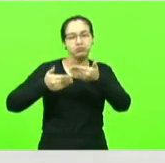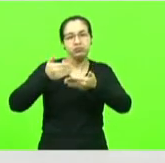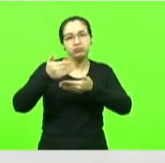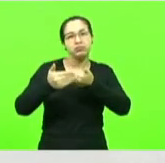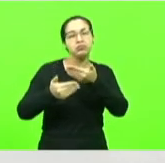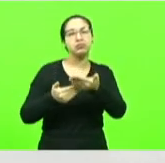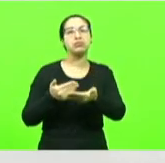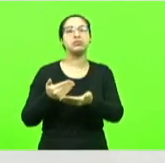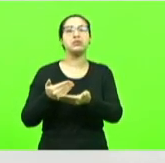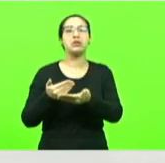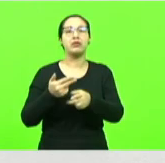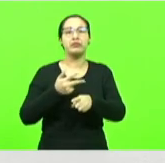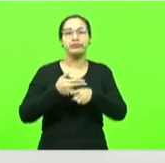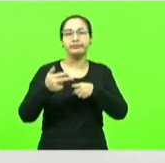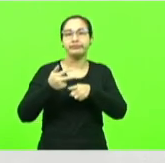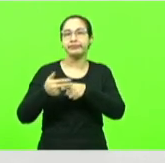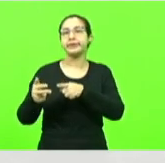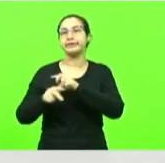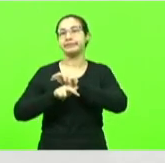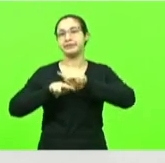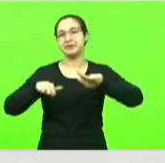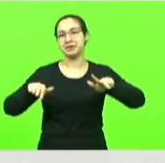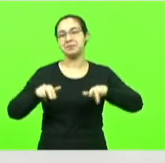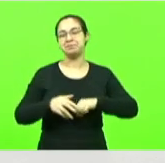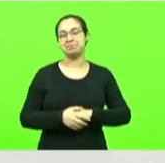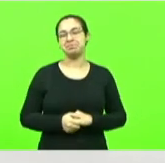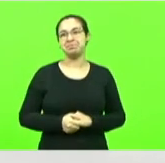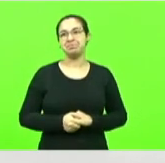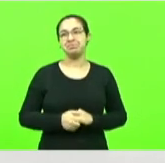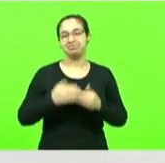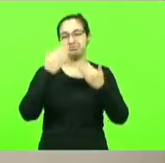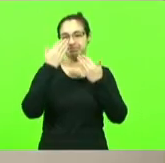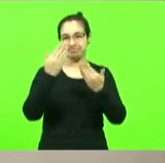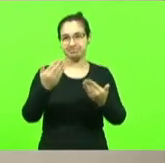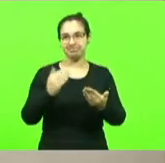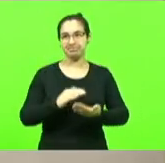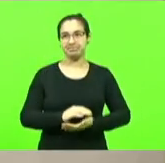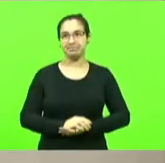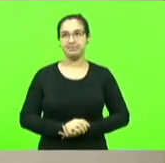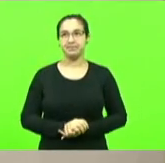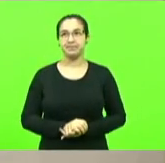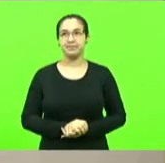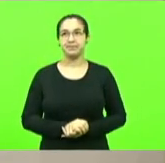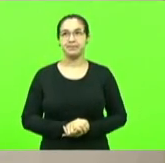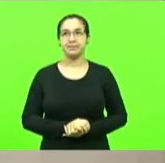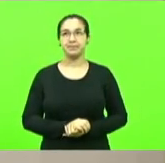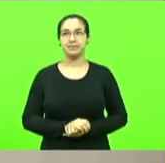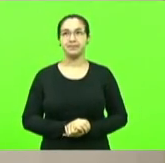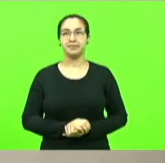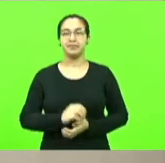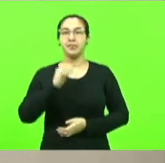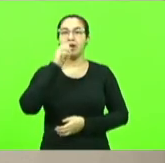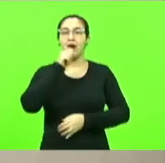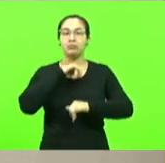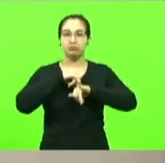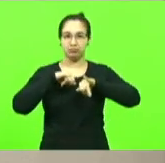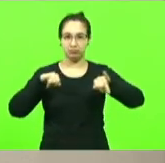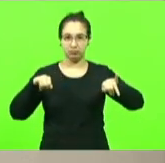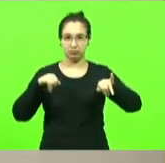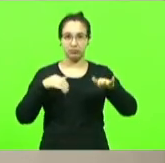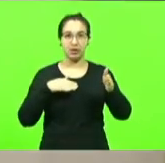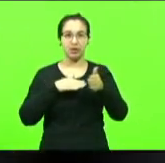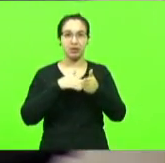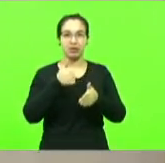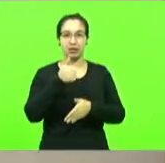essas etapas era o que tinha no dia de hoje senhor presidente muito obrigado ainda em breves comunicações pelo tempo de até 10